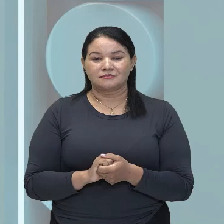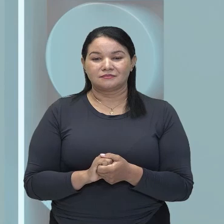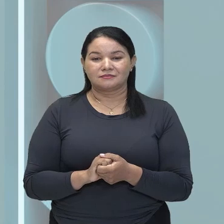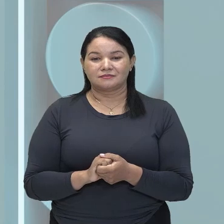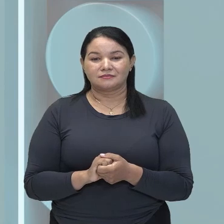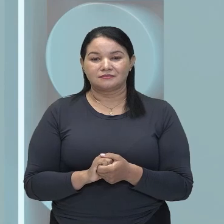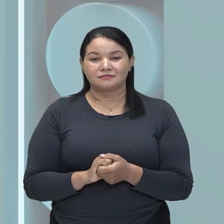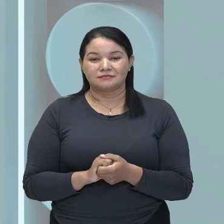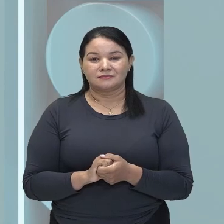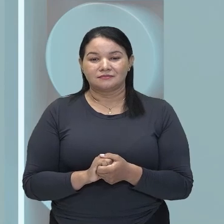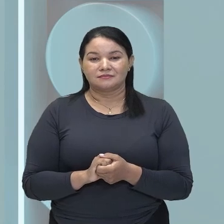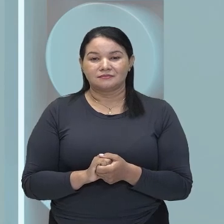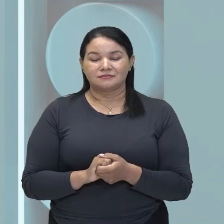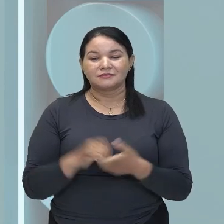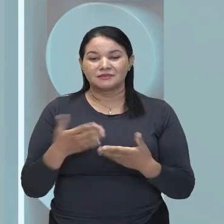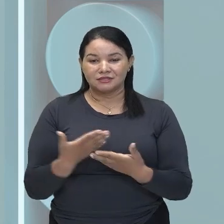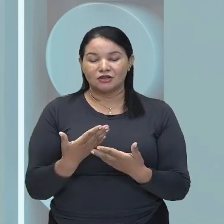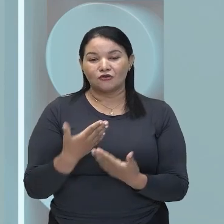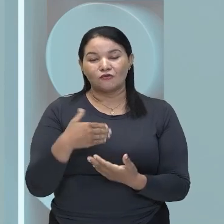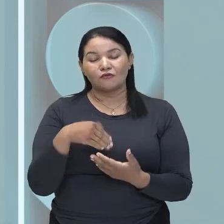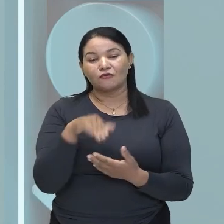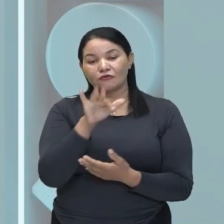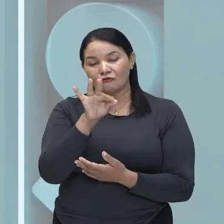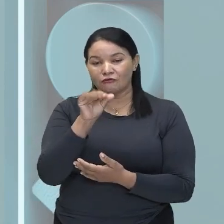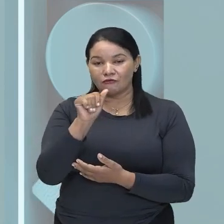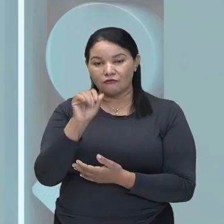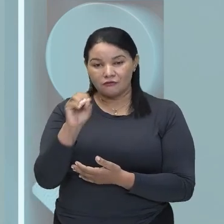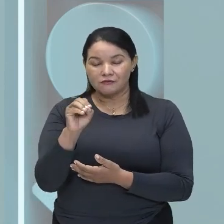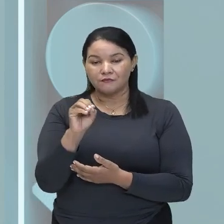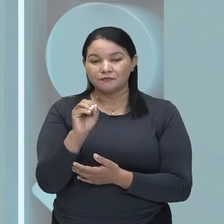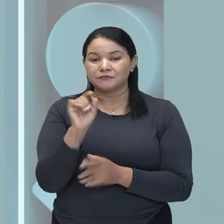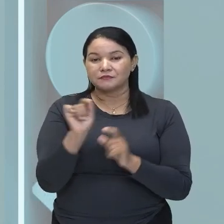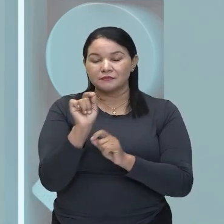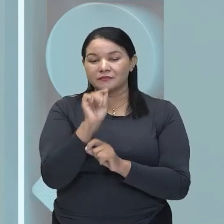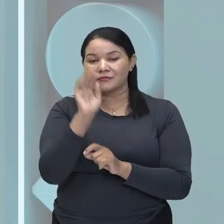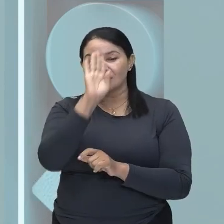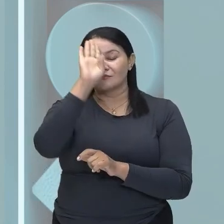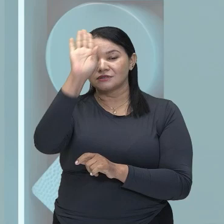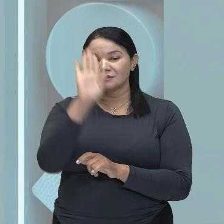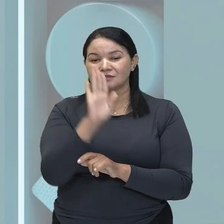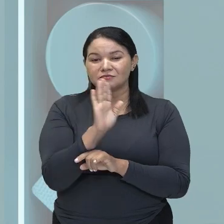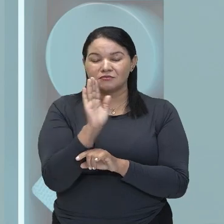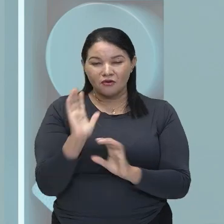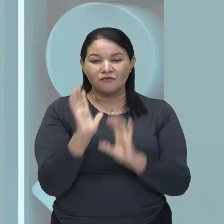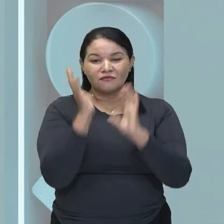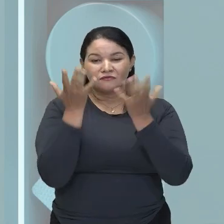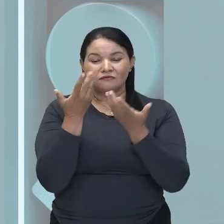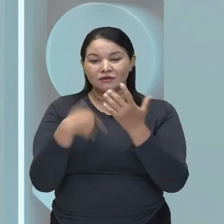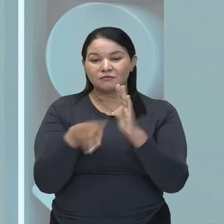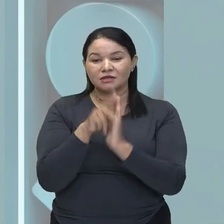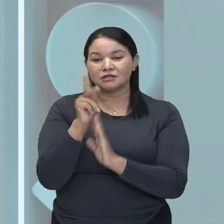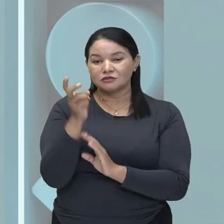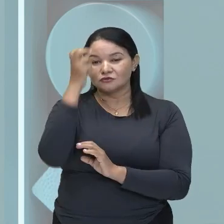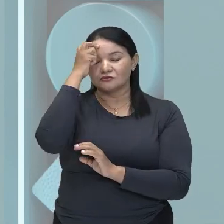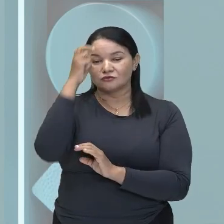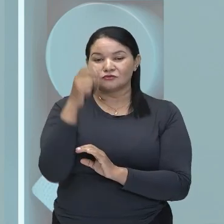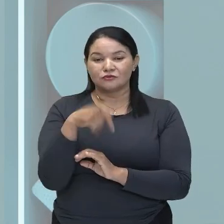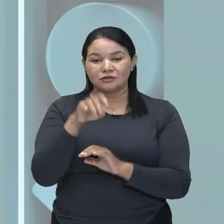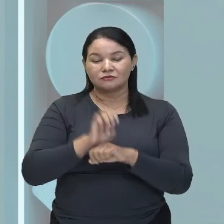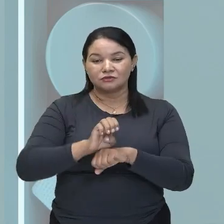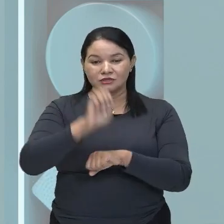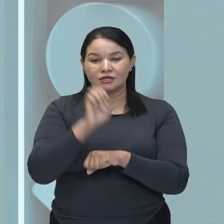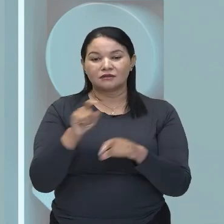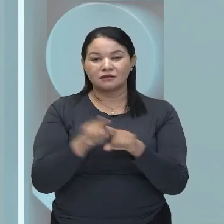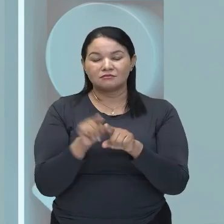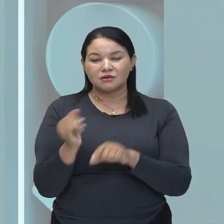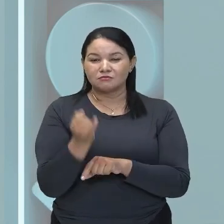Bem, o FAO é talvez o principal evento cultural do Estado e o mais importante